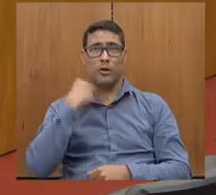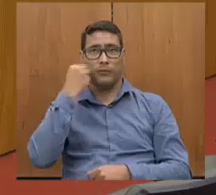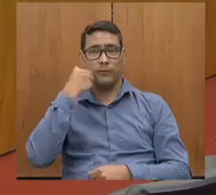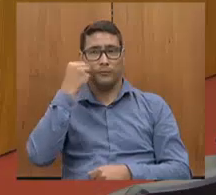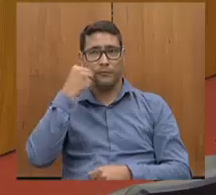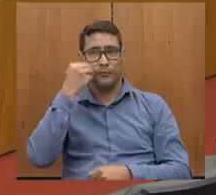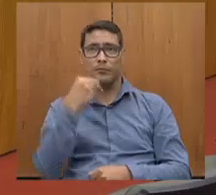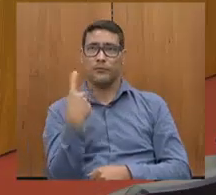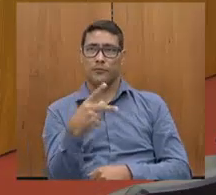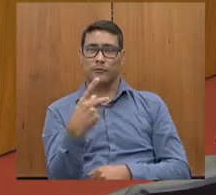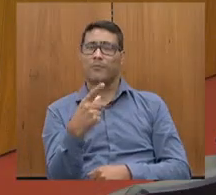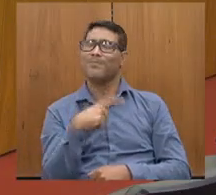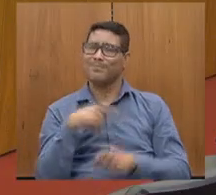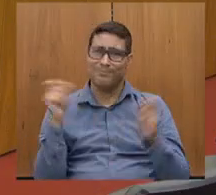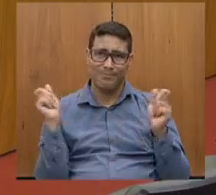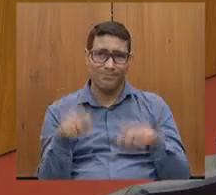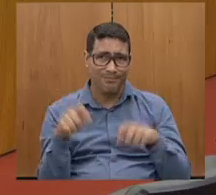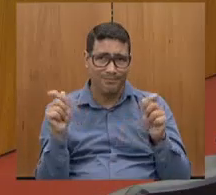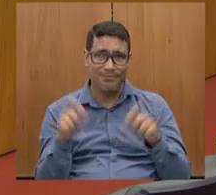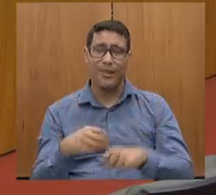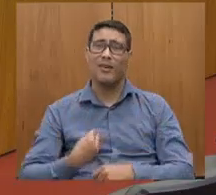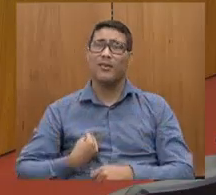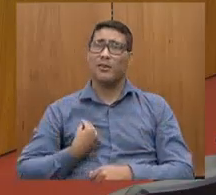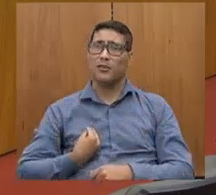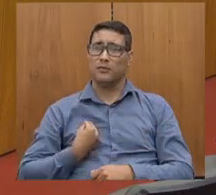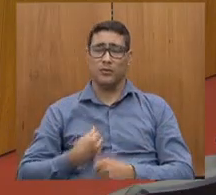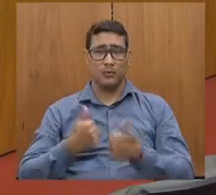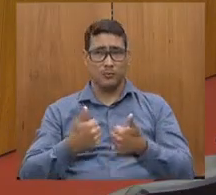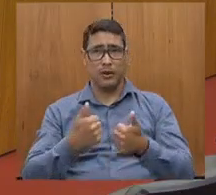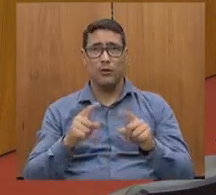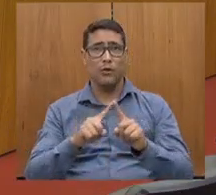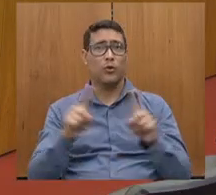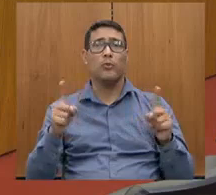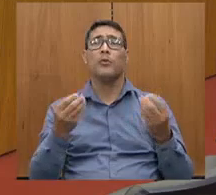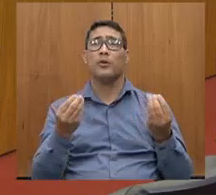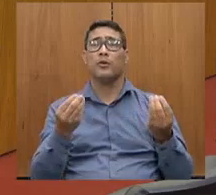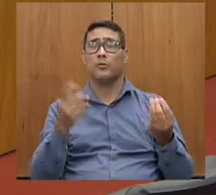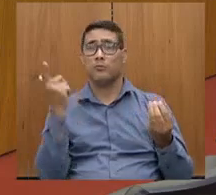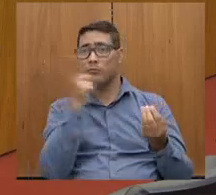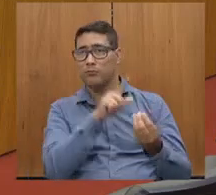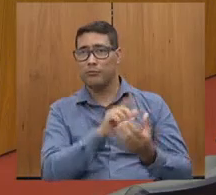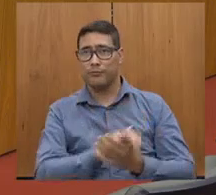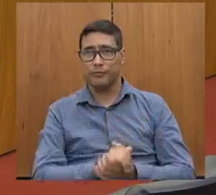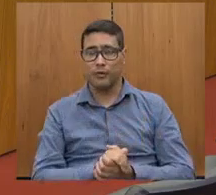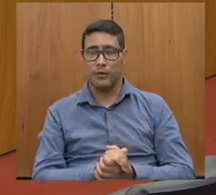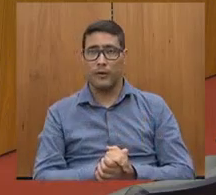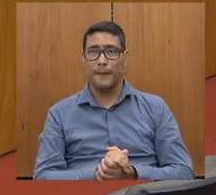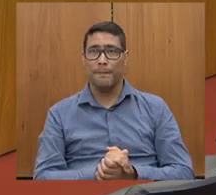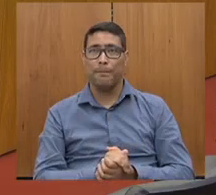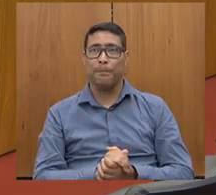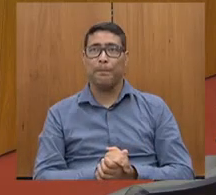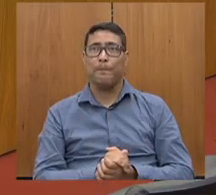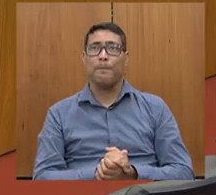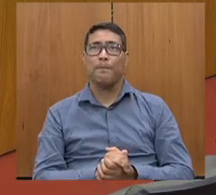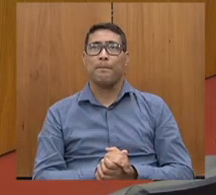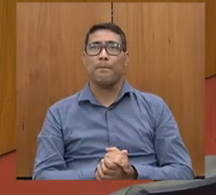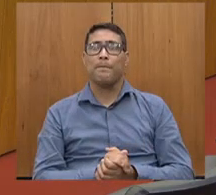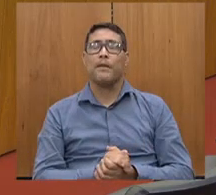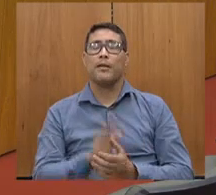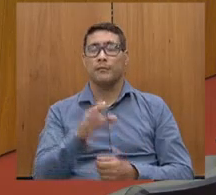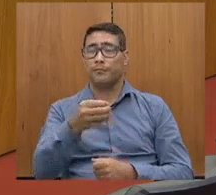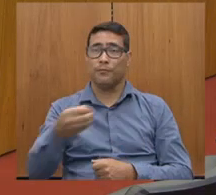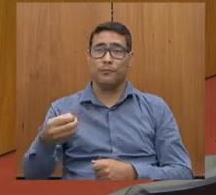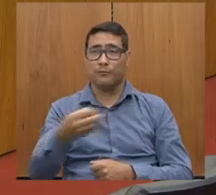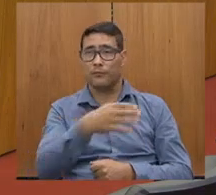E realmente funciona, a gente sabe que funciona. Mas onde eu quero chegar, secretário? Meu secretário, eu quero chegar ao seguinte, nesses novos